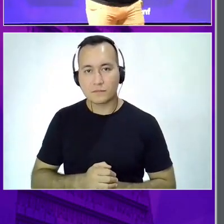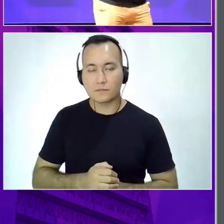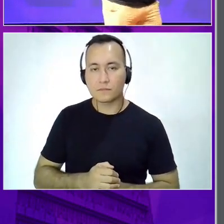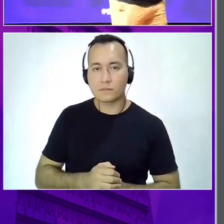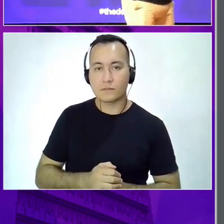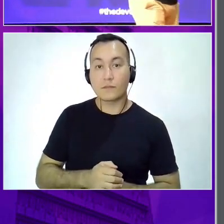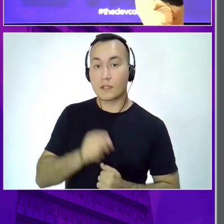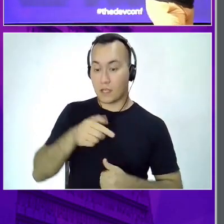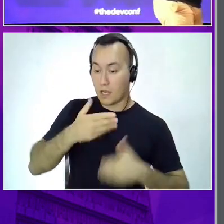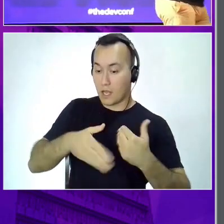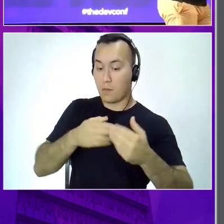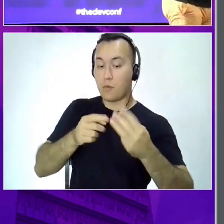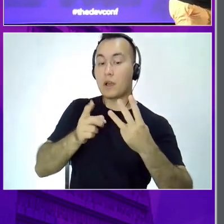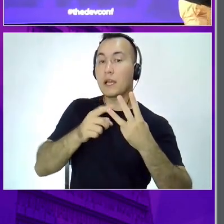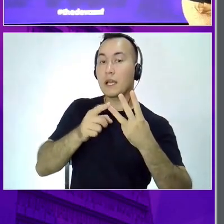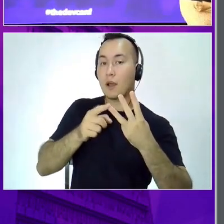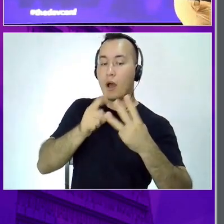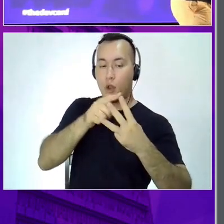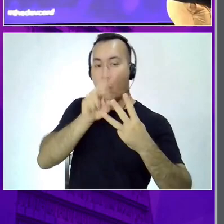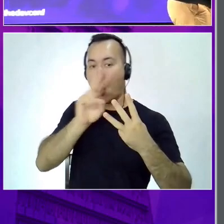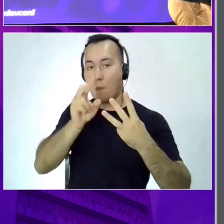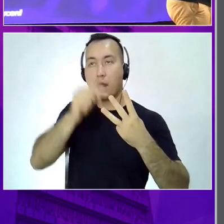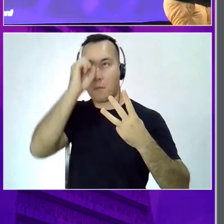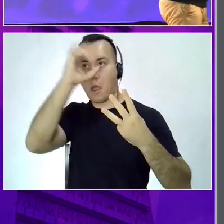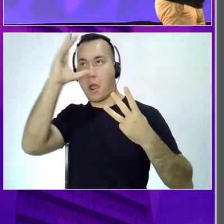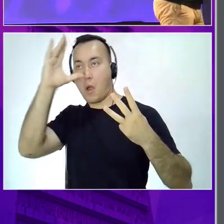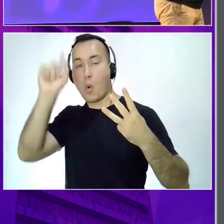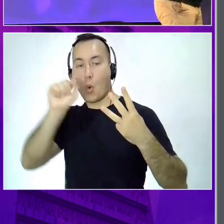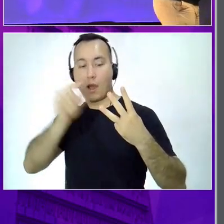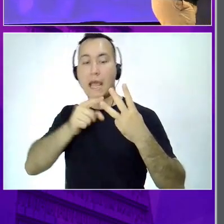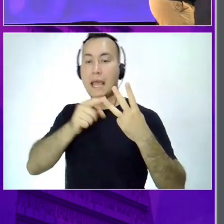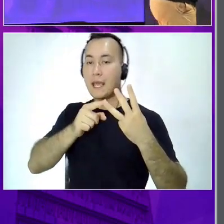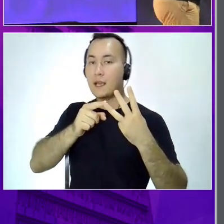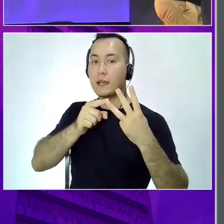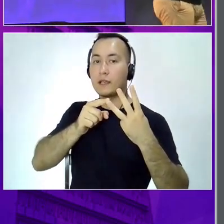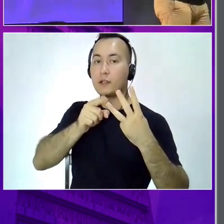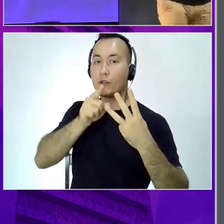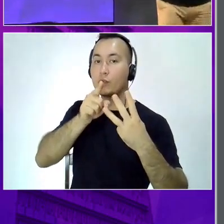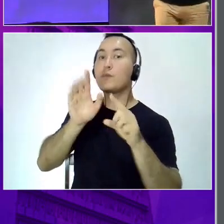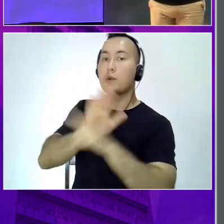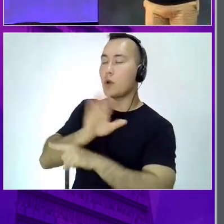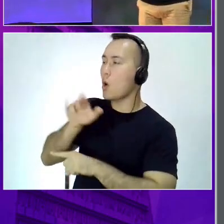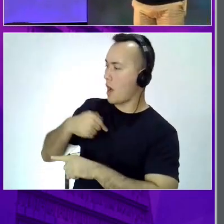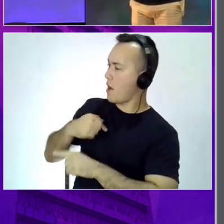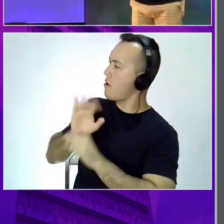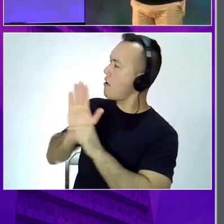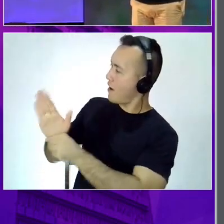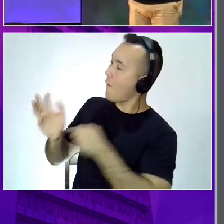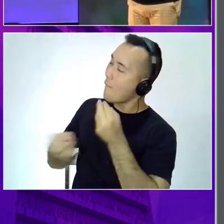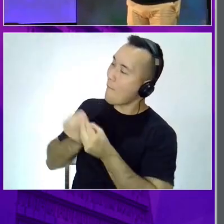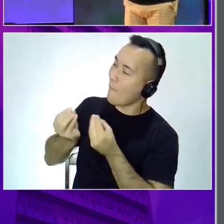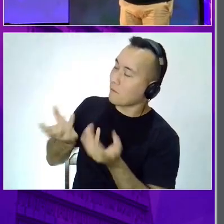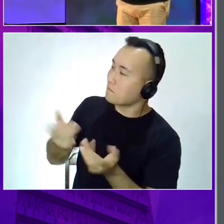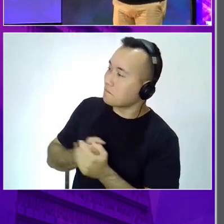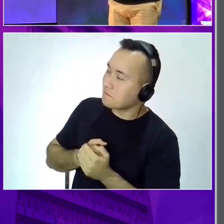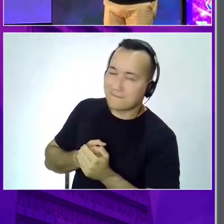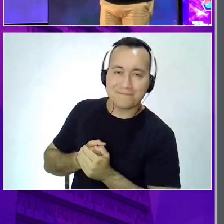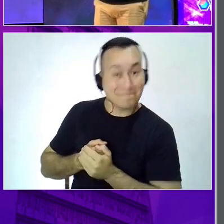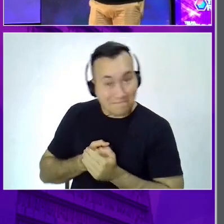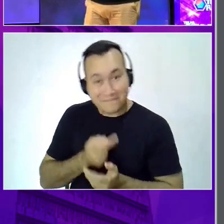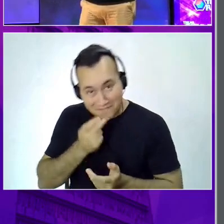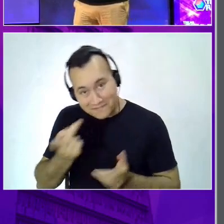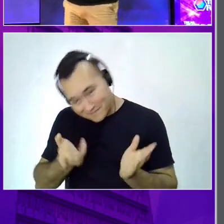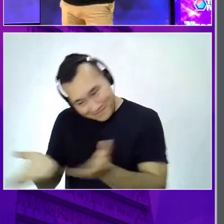aqui, meu nome é Renato Ucha, meu sonho é ser o maior especialista em transição de carreiras do Brasil e como que eu posso te ajudar?